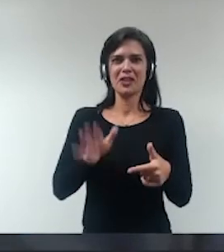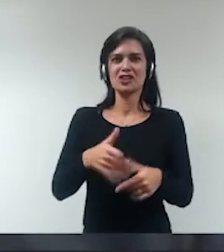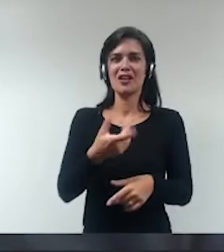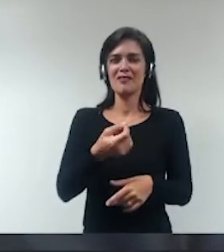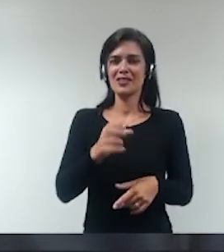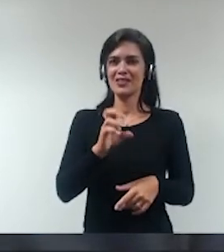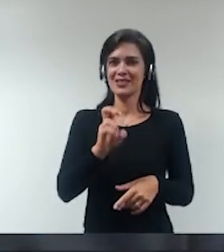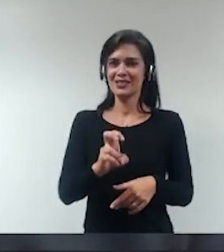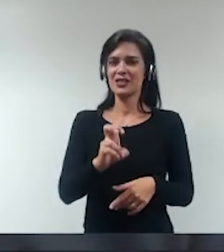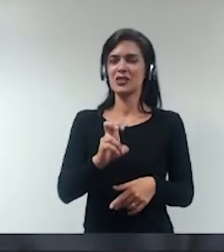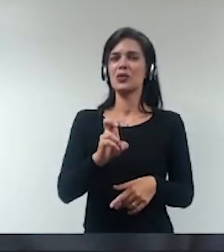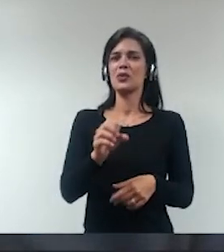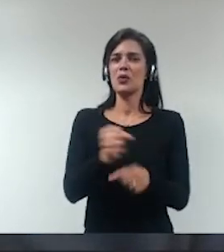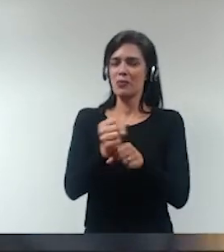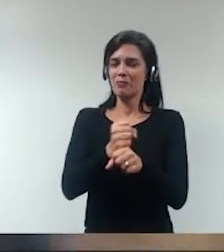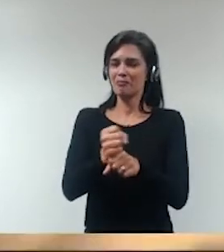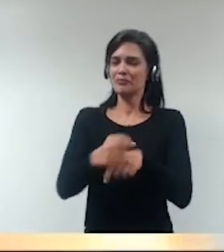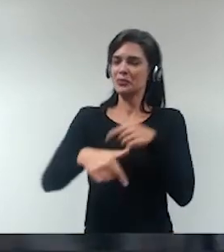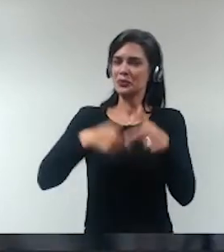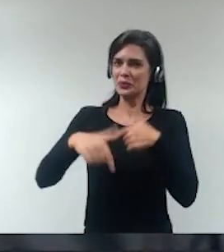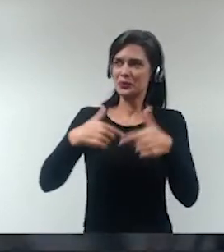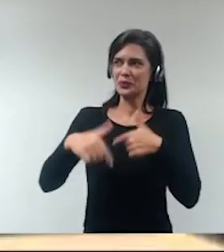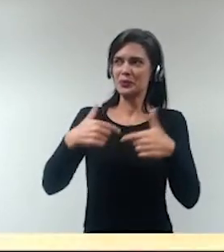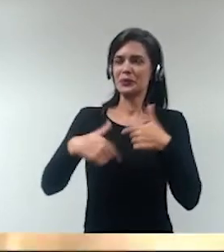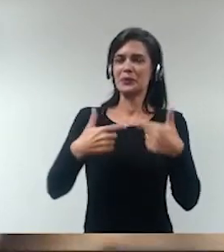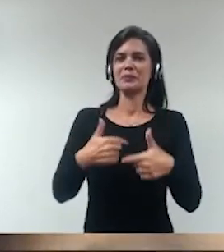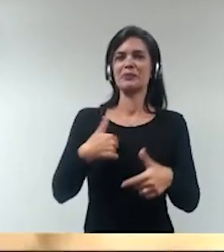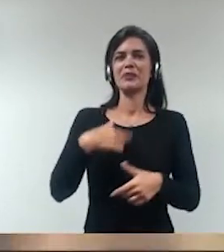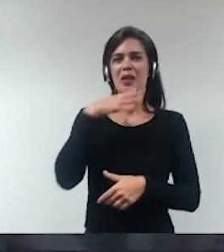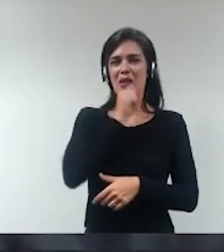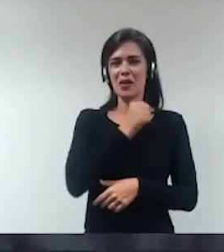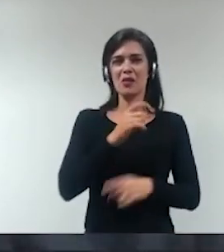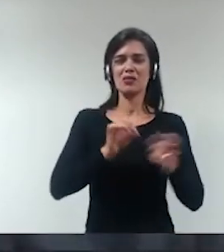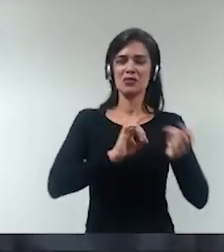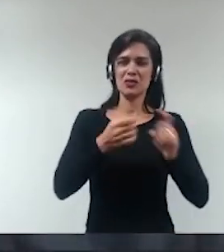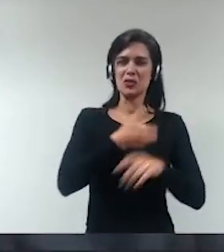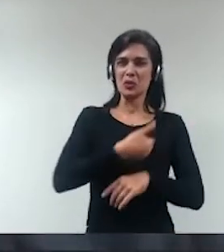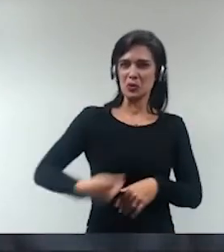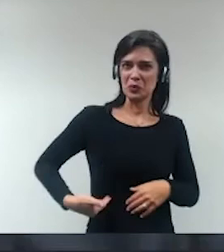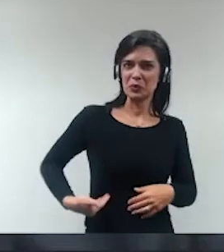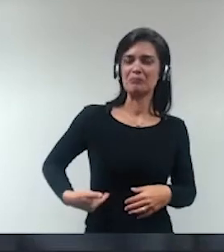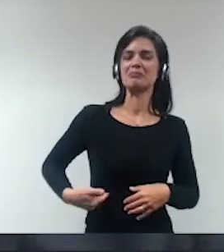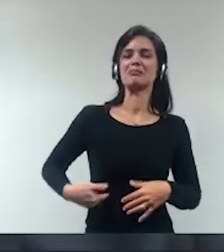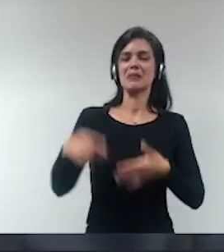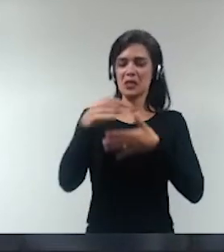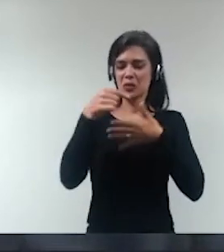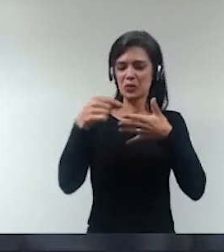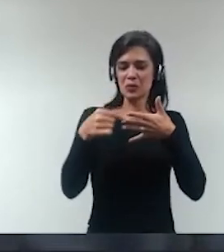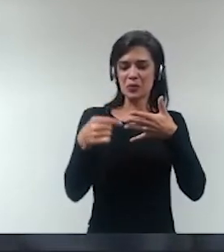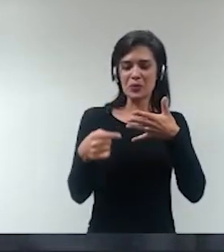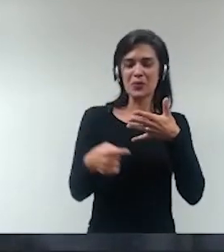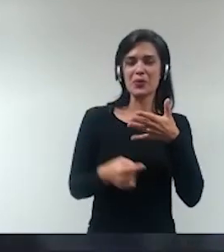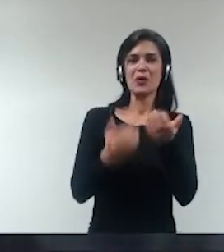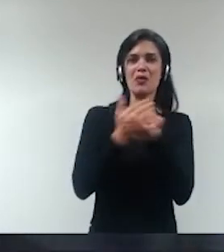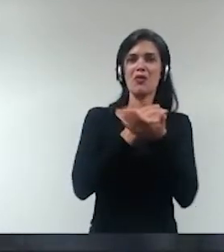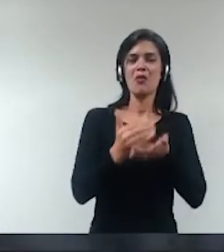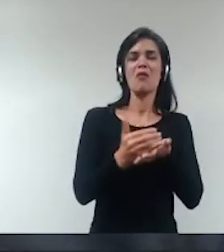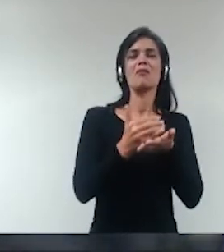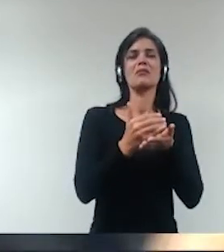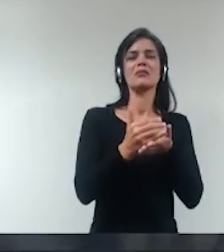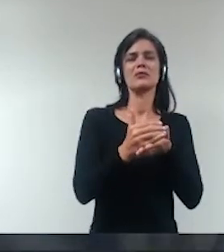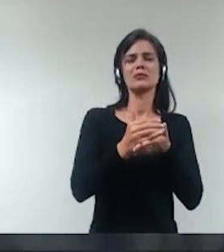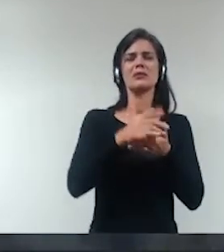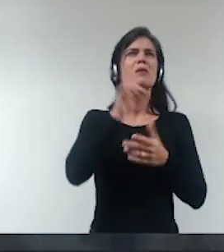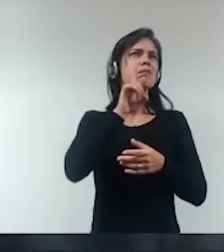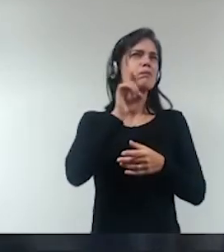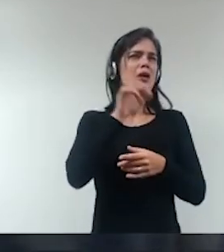de 25 anos acredito que governança e compliance embora tenha nascido no seio norte